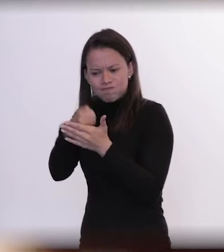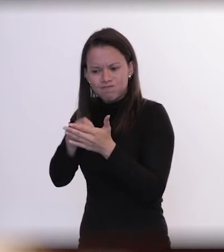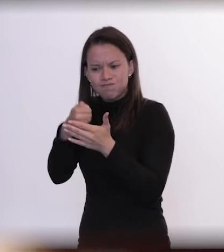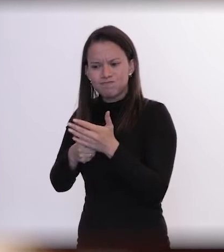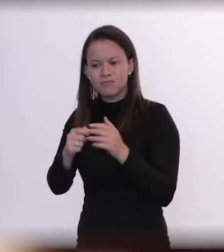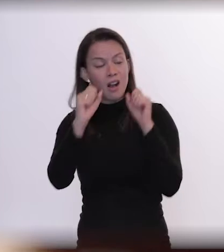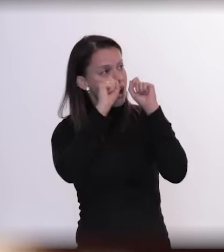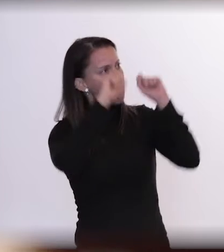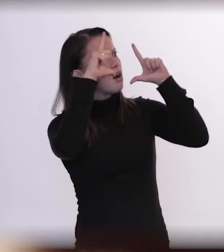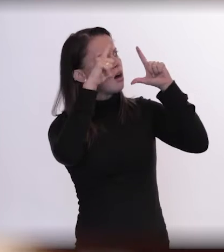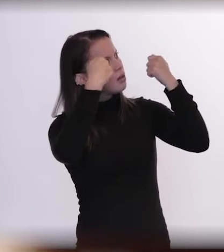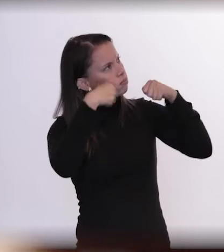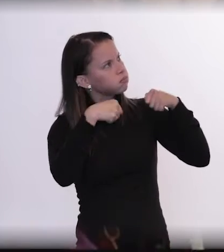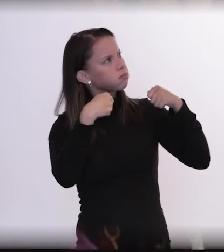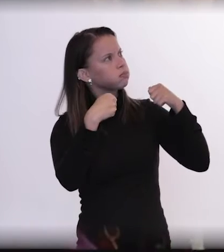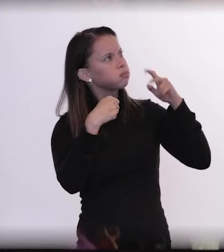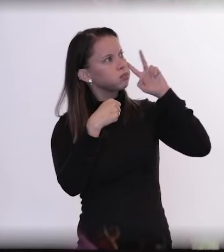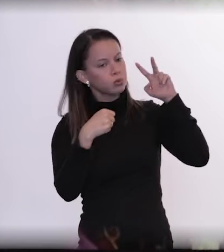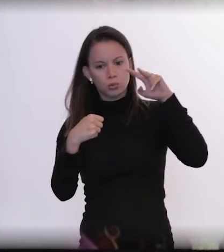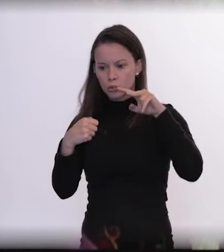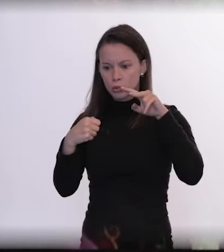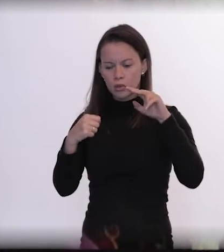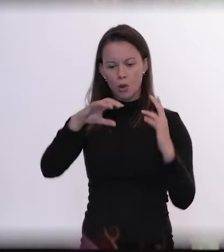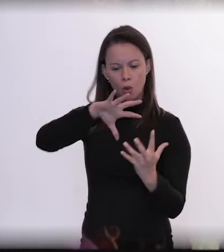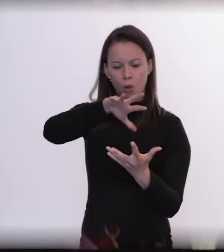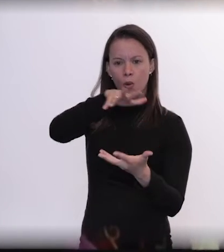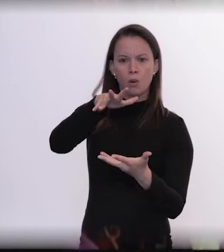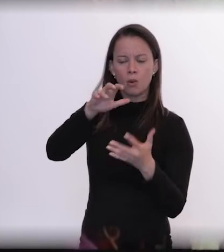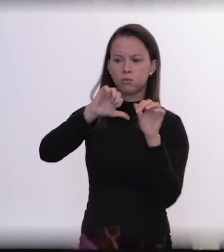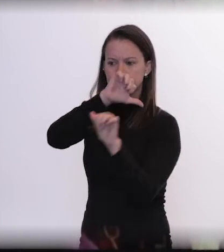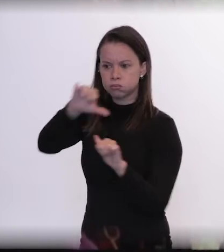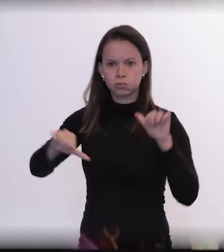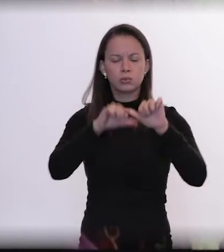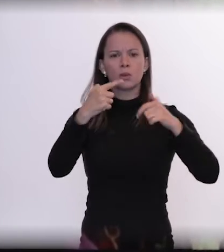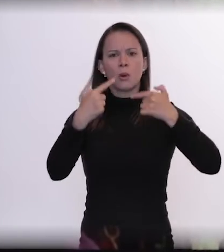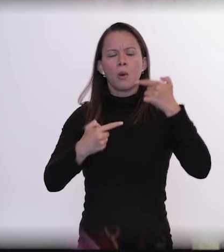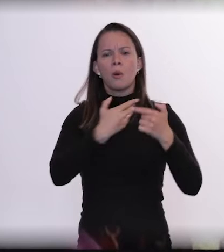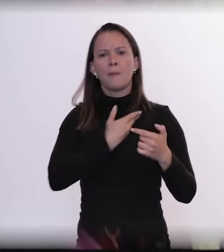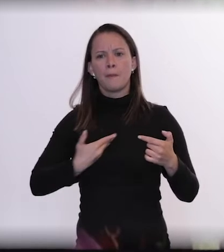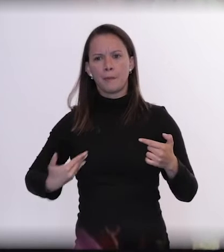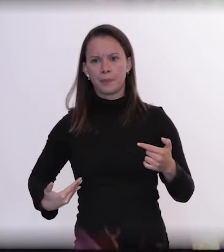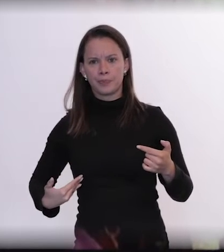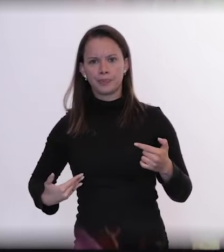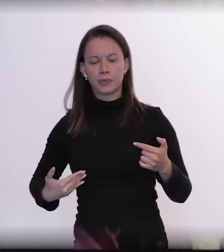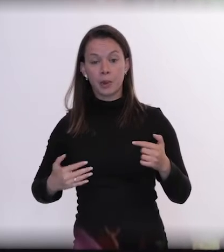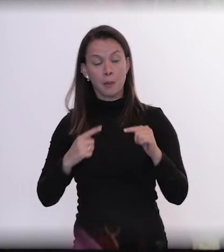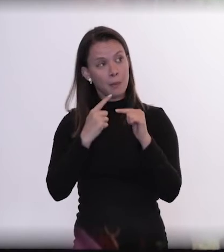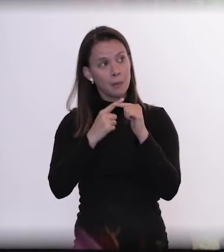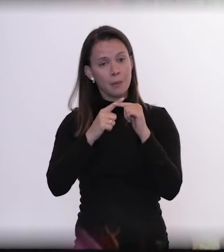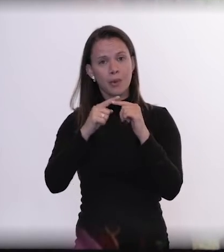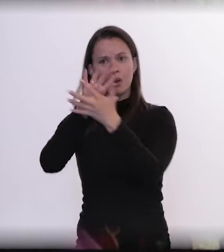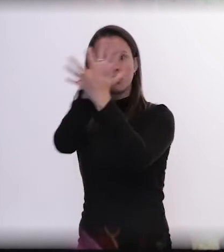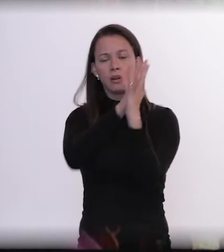acordarem para urgentemente ter políticas públicas para barrar a